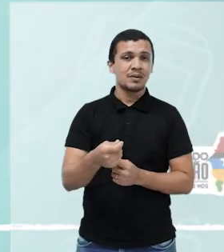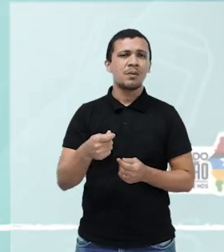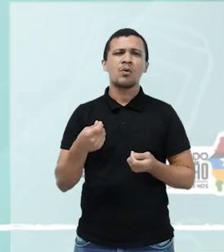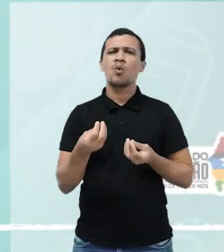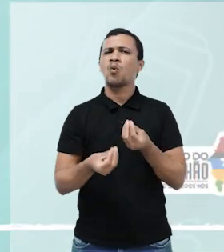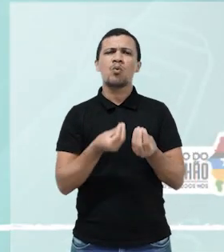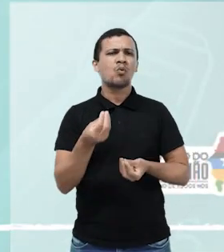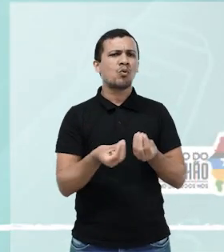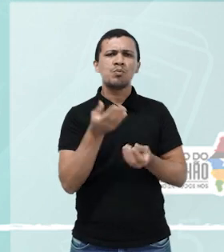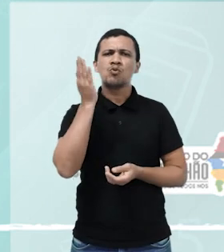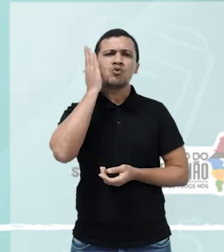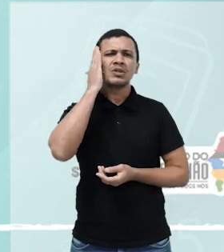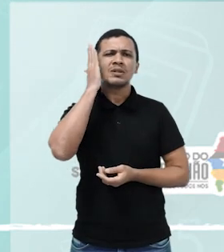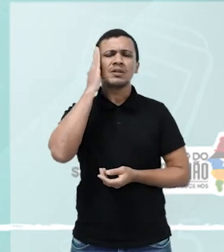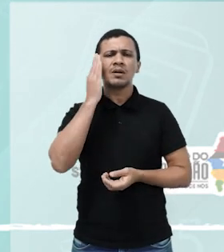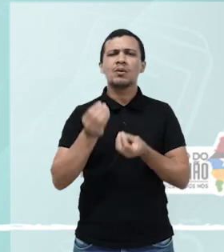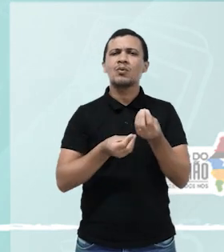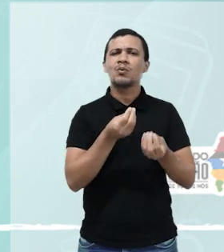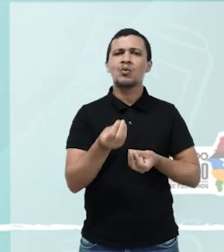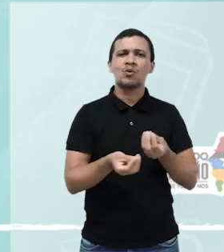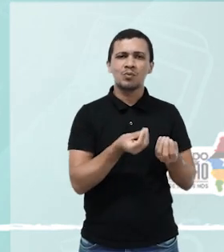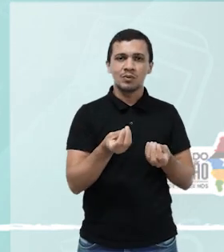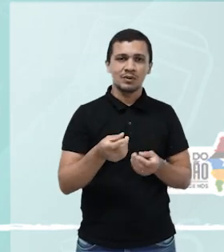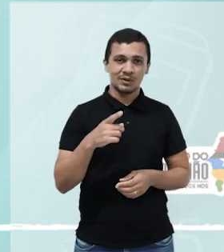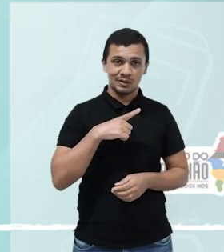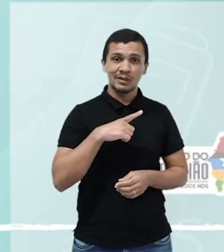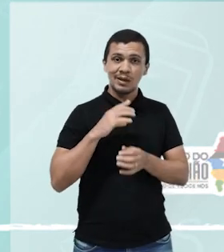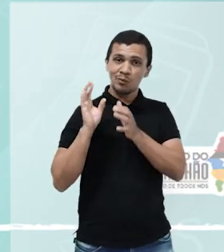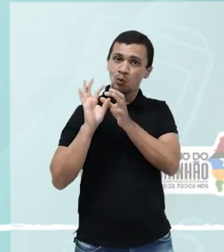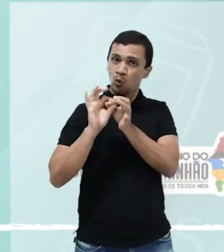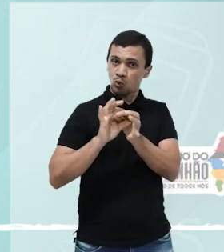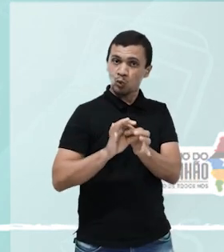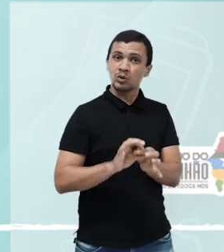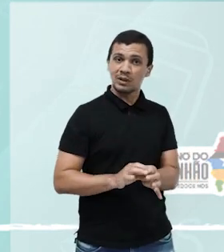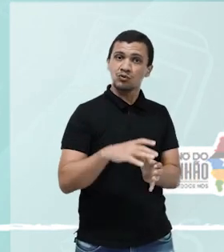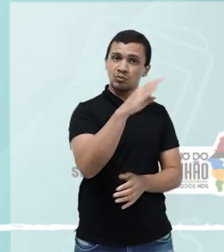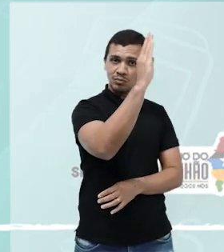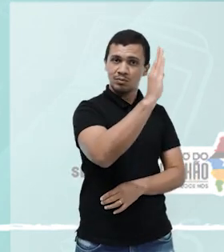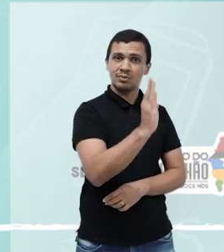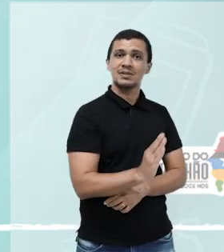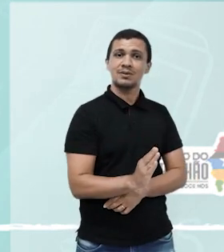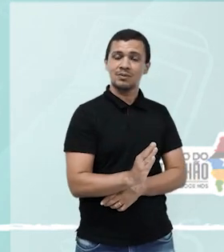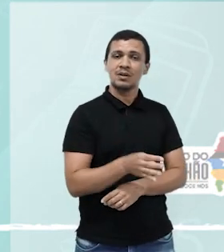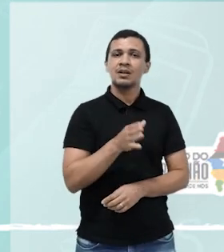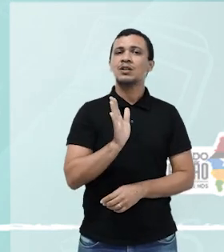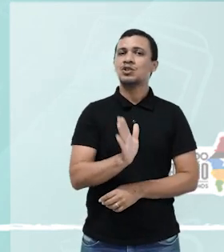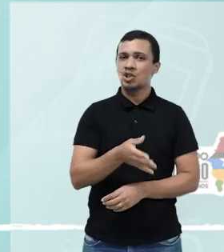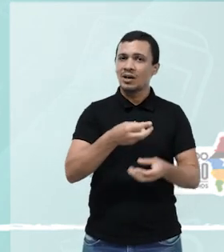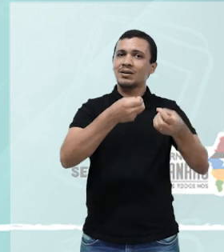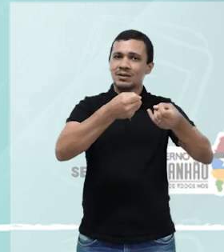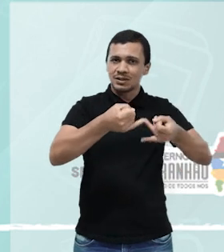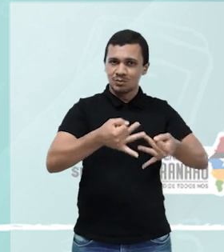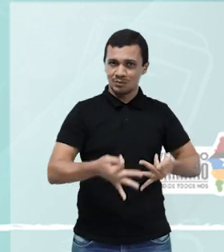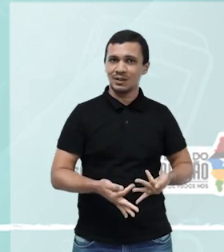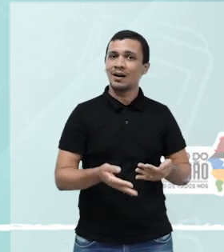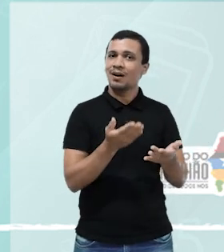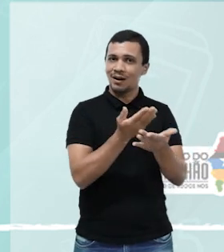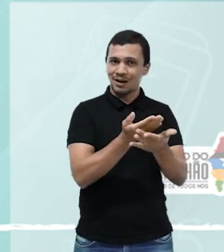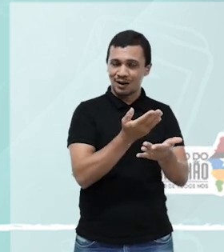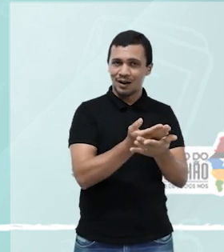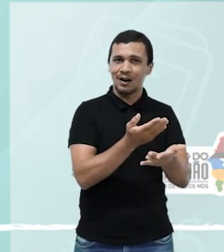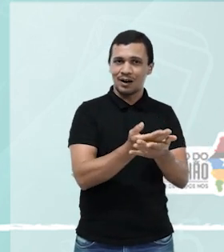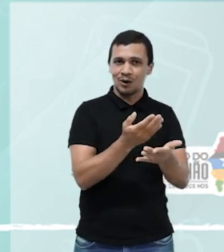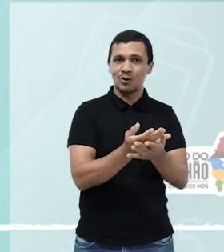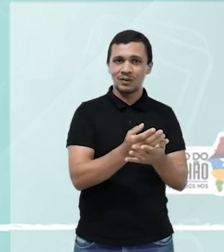compreendida como a gente tem o contexto geral no Brasil. Nós já falamos sobre isso em arte afro-brasileira, uma aula, pesquisem